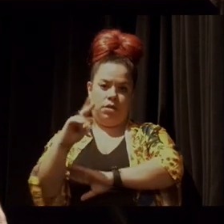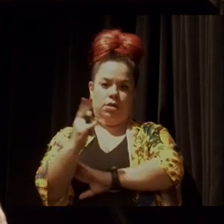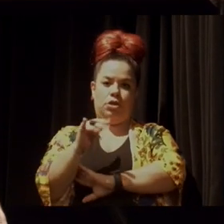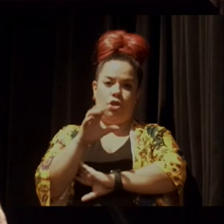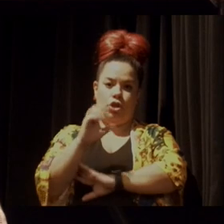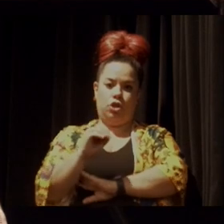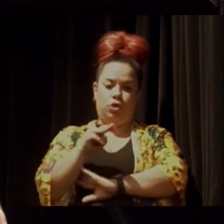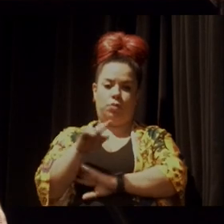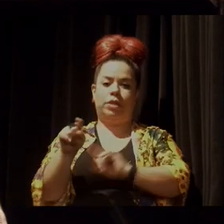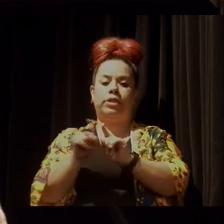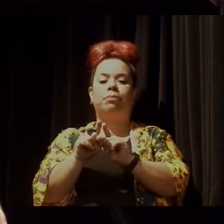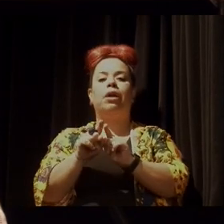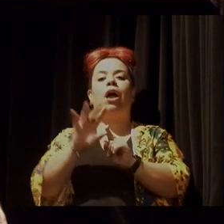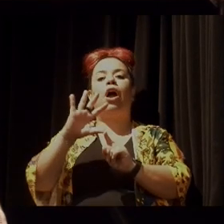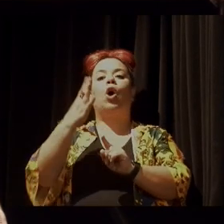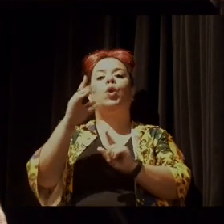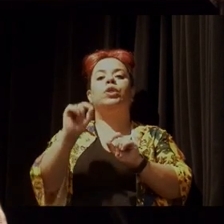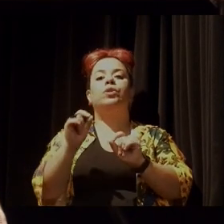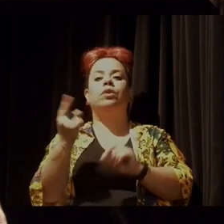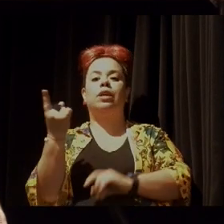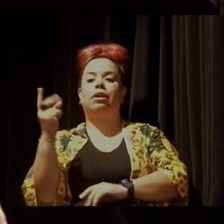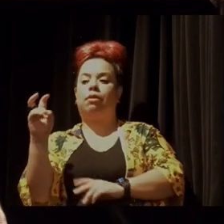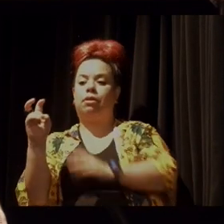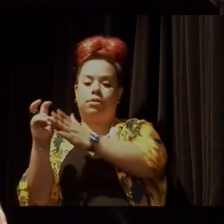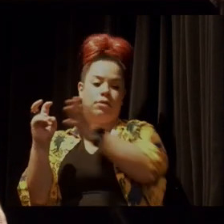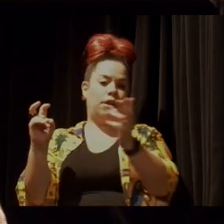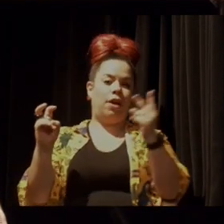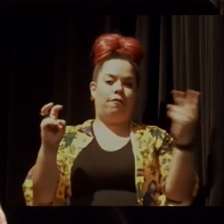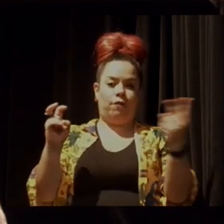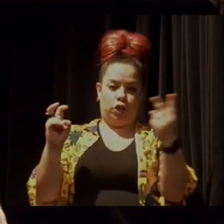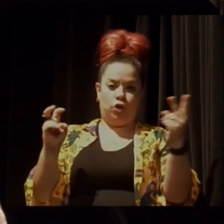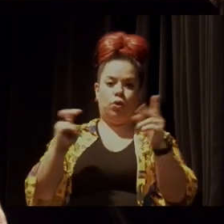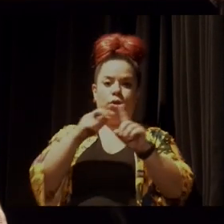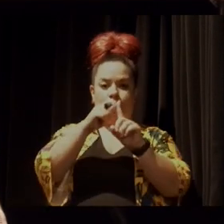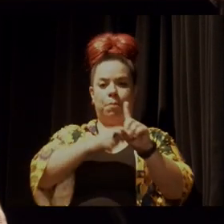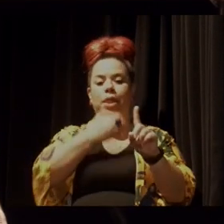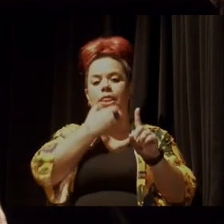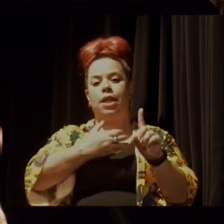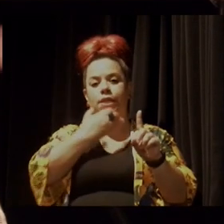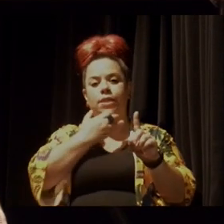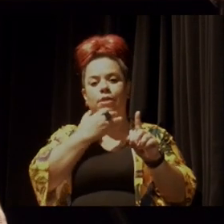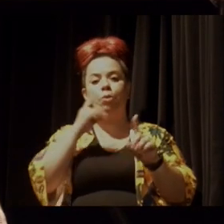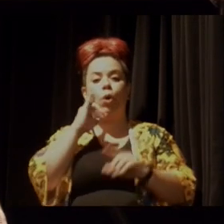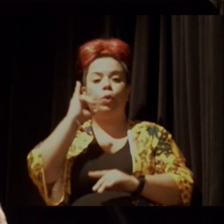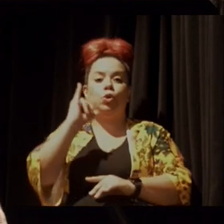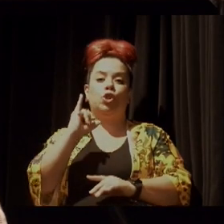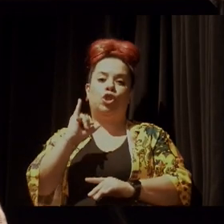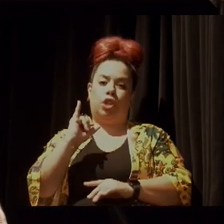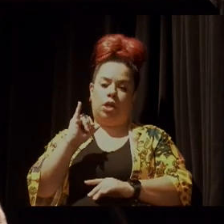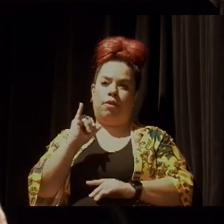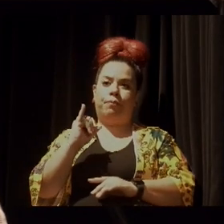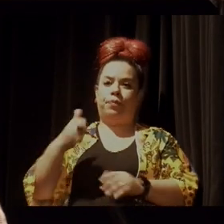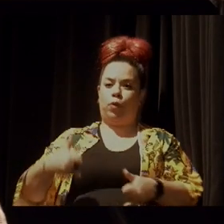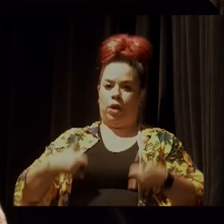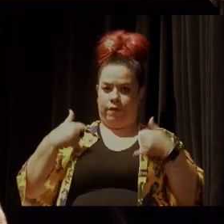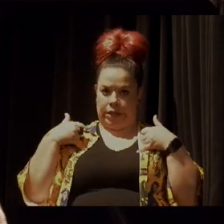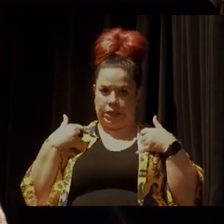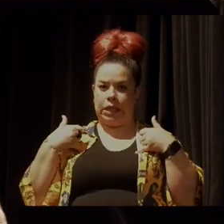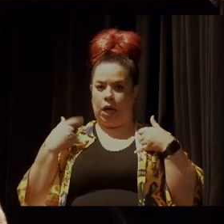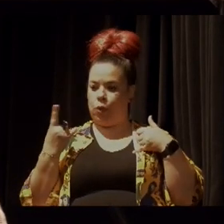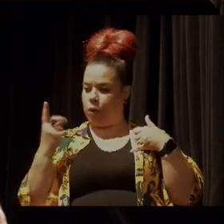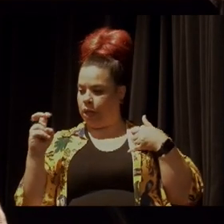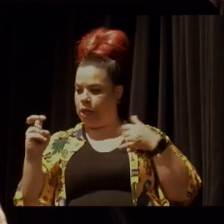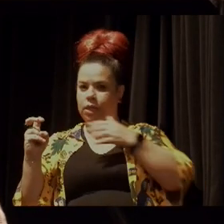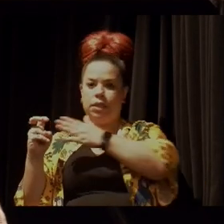15 a 22 de dezembro, que é a data do seu aniversário, dia 15, até a data do seu